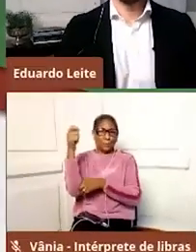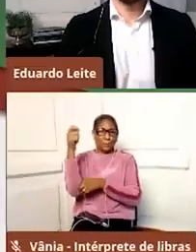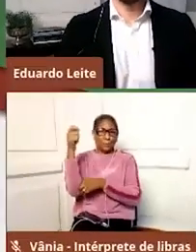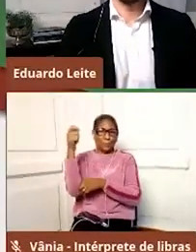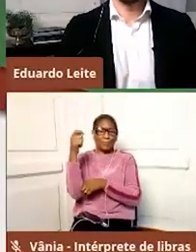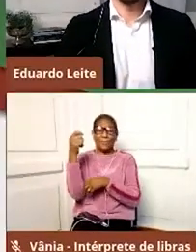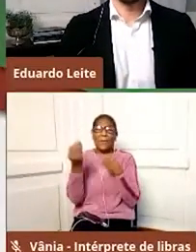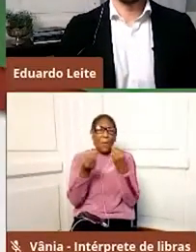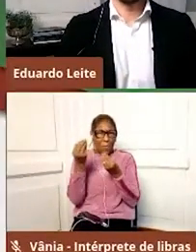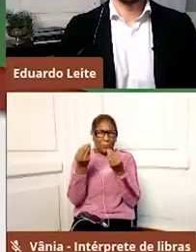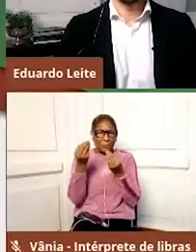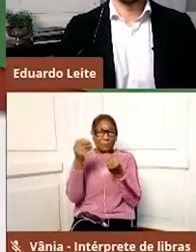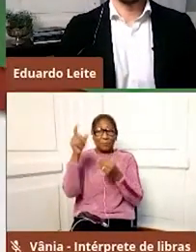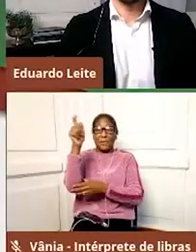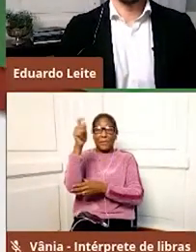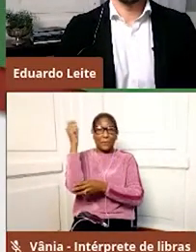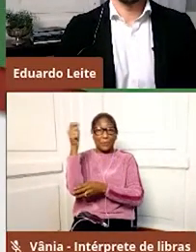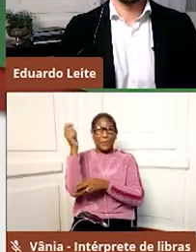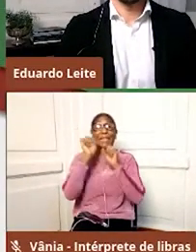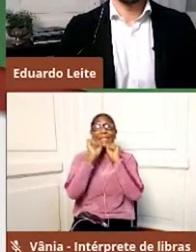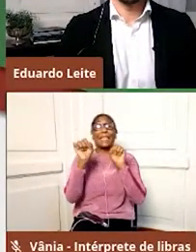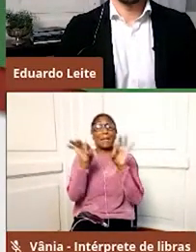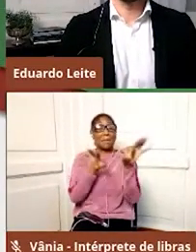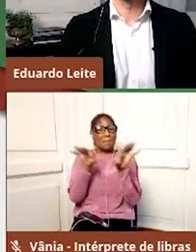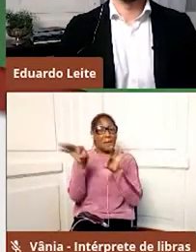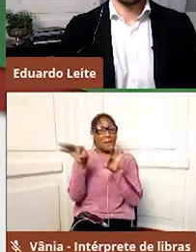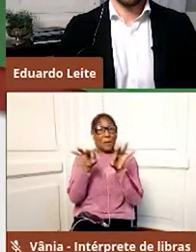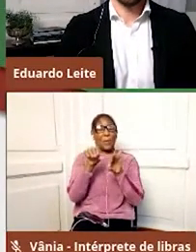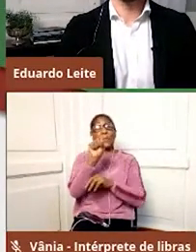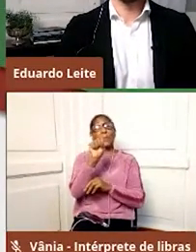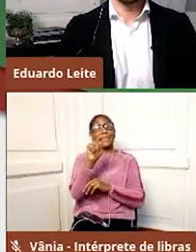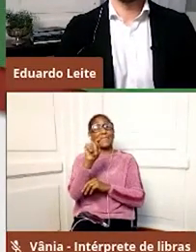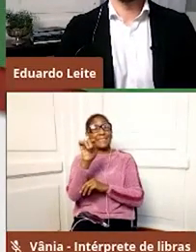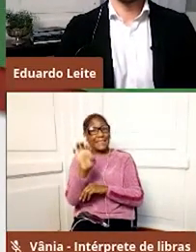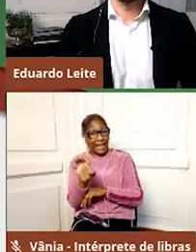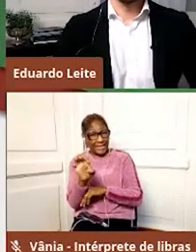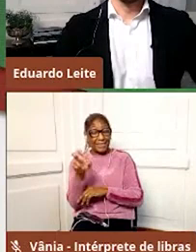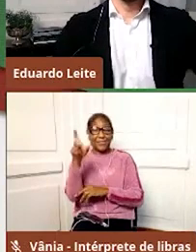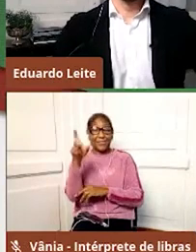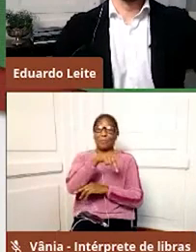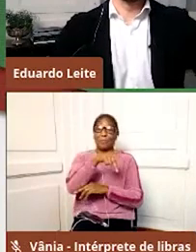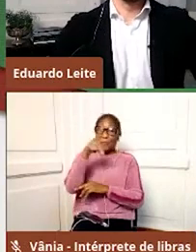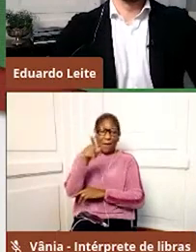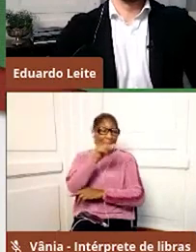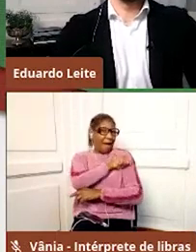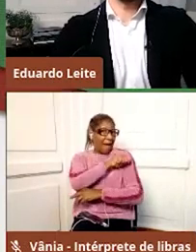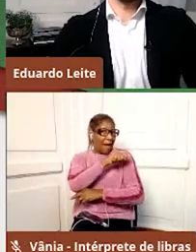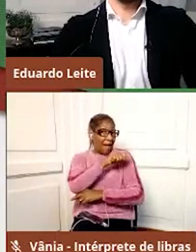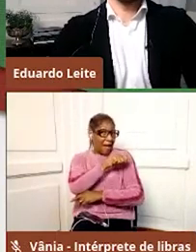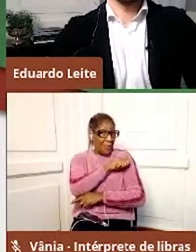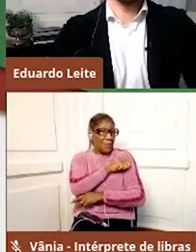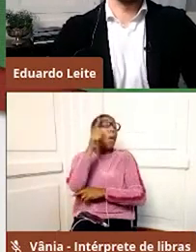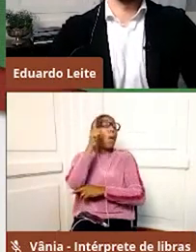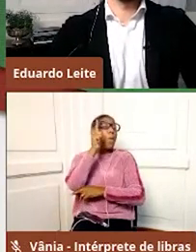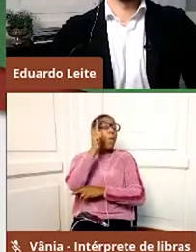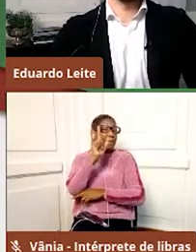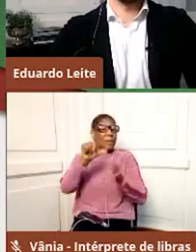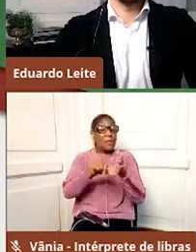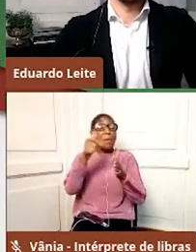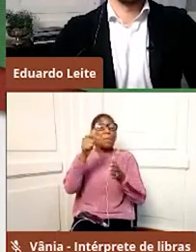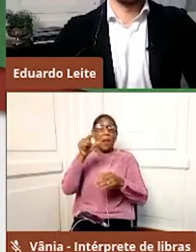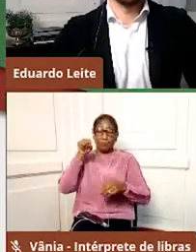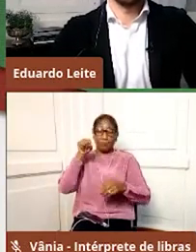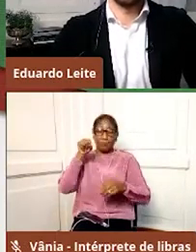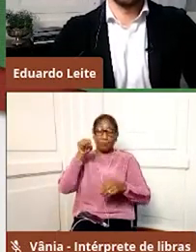O Rio Grande do Sul Secretaria preparou um site para professores e alunos conseguirem fazer o primeiro acesso